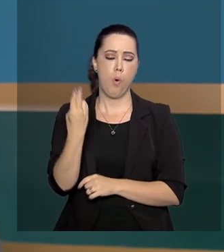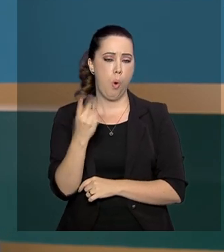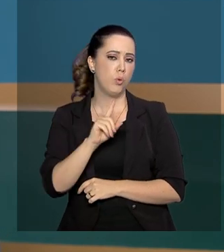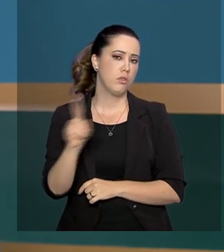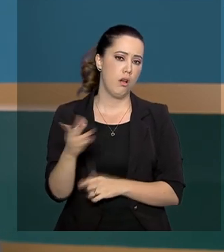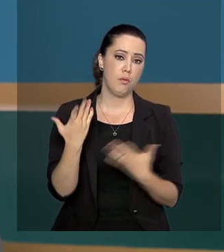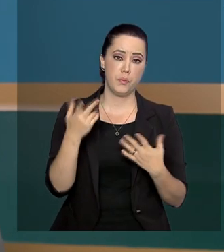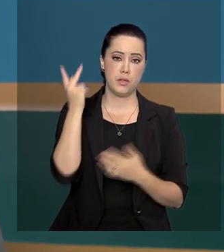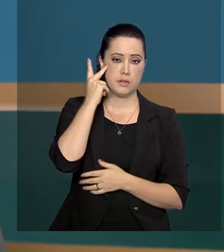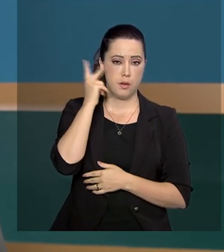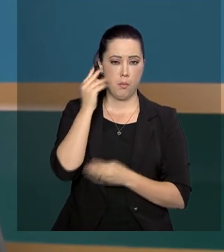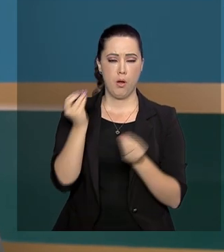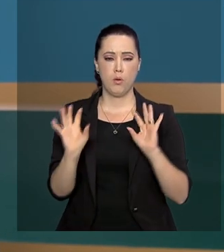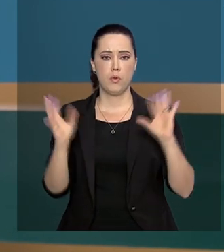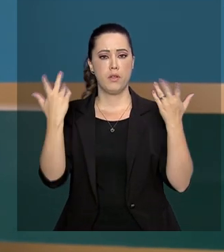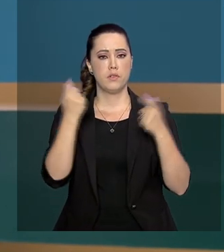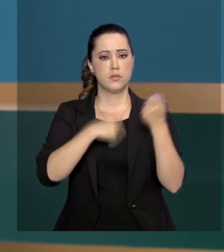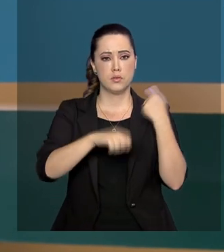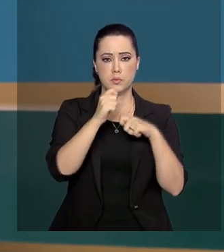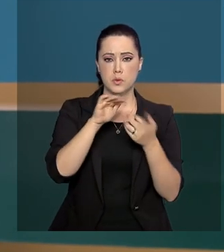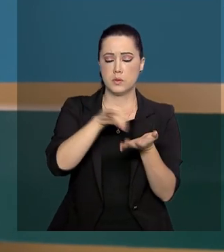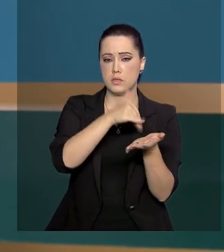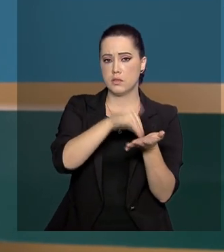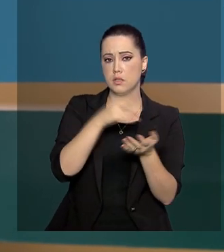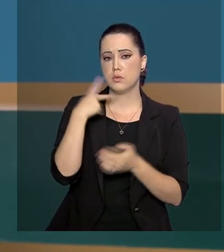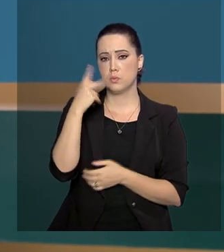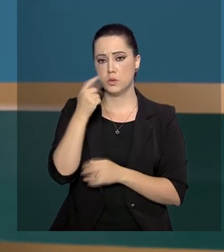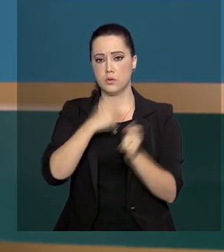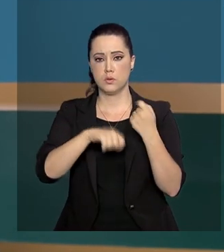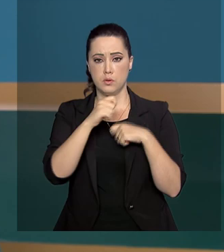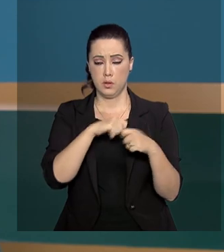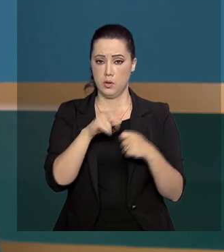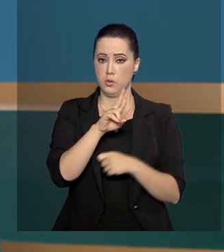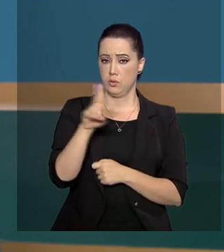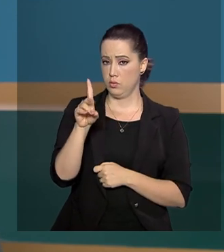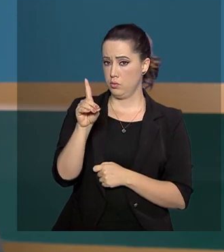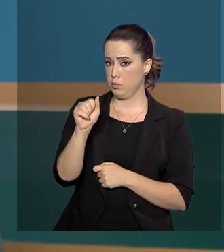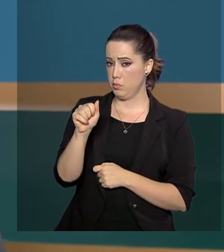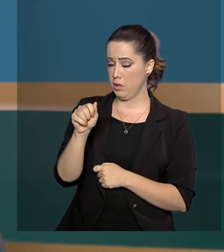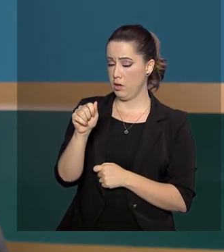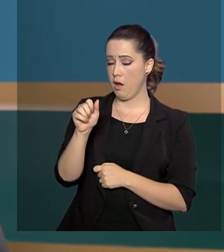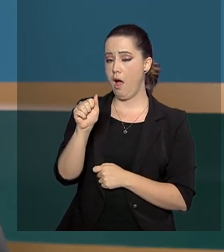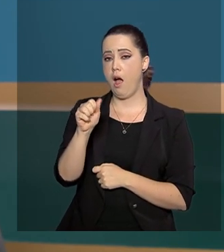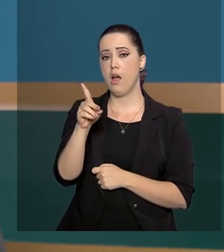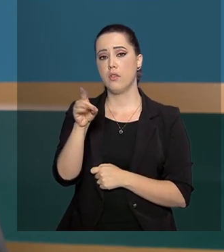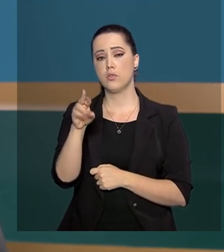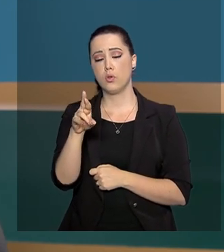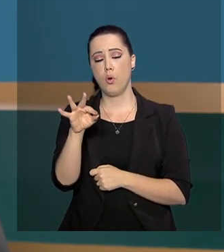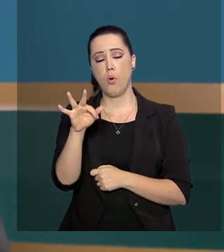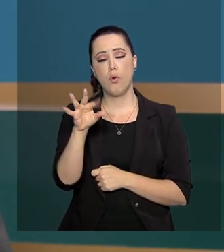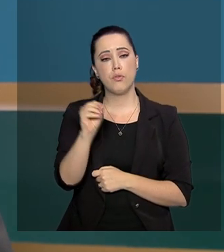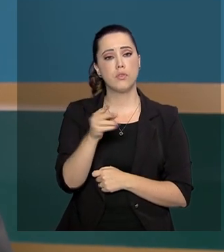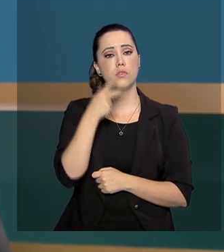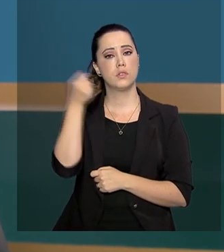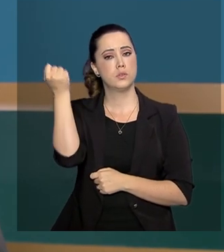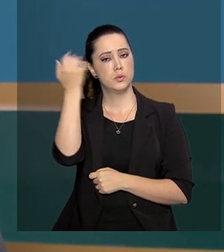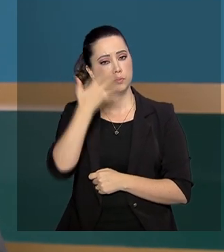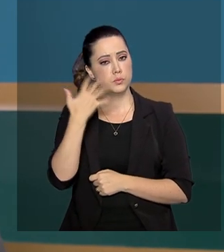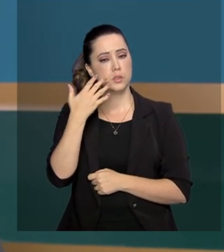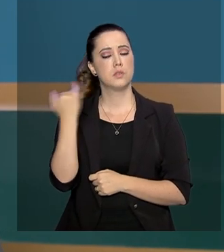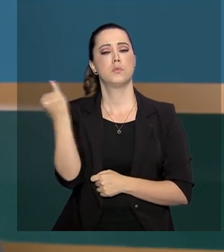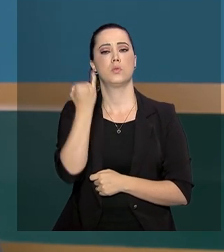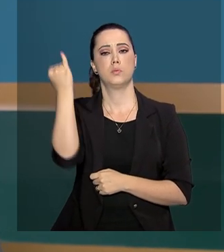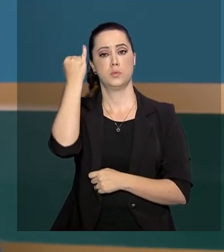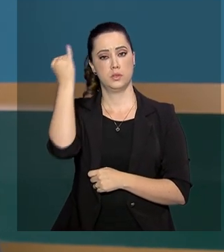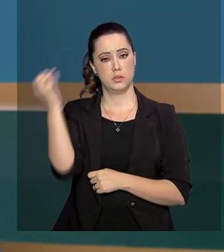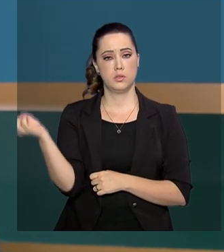Paulo, num evento sobre economia, o secretário de Política Econômica, Adolfo Saxida, falou da importância das novas modalidades